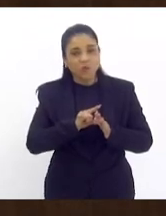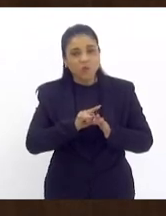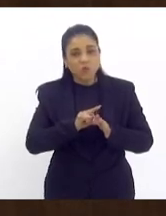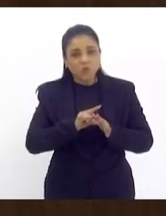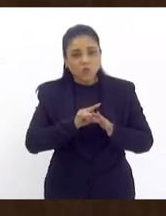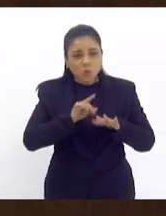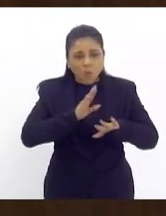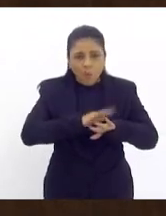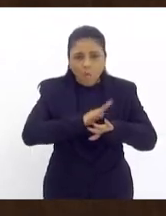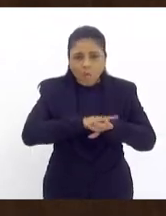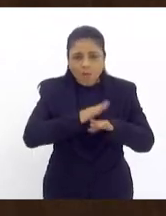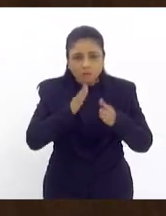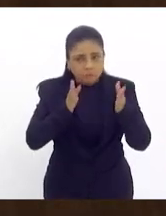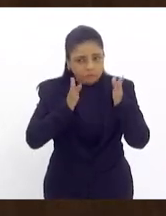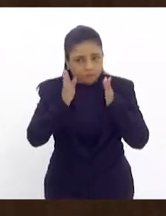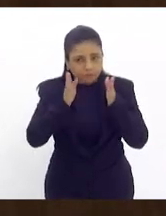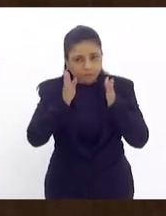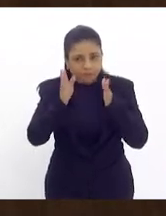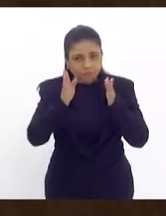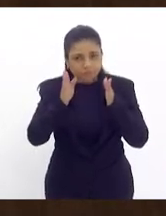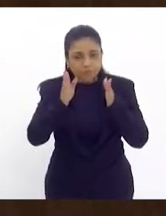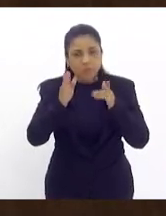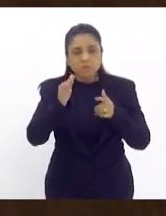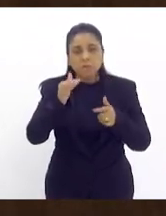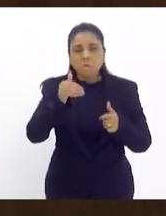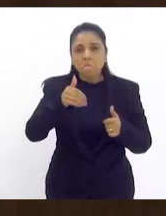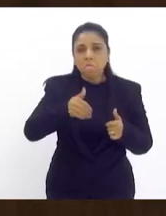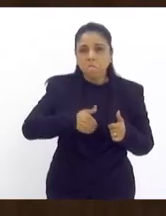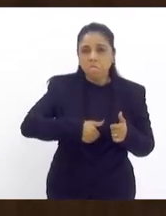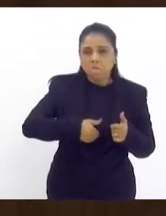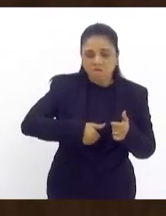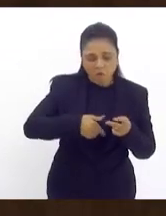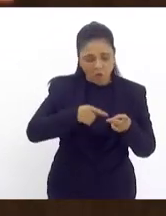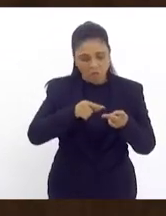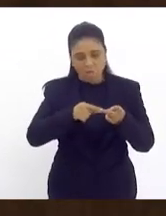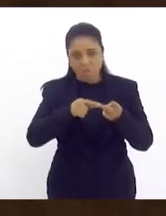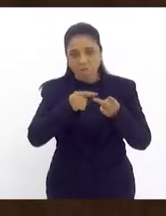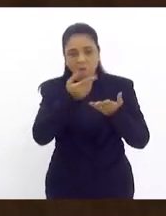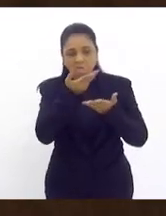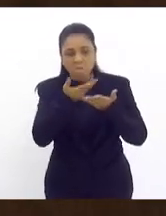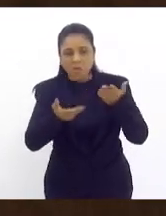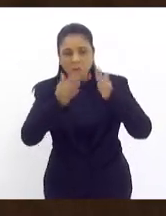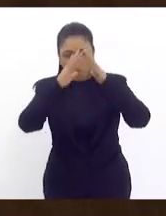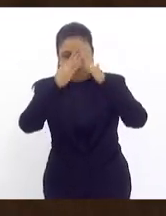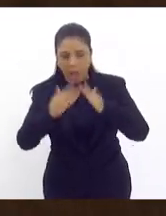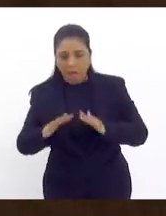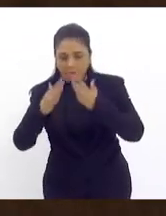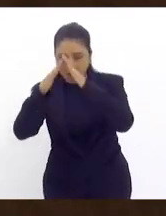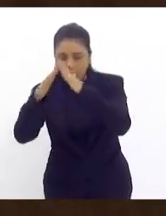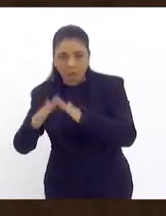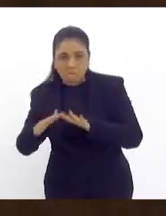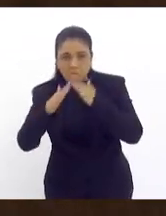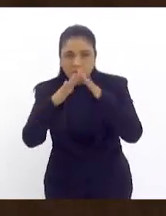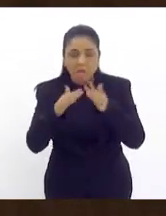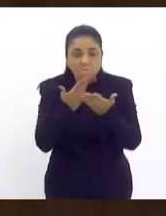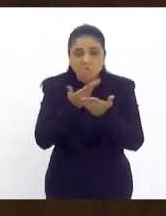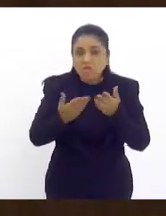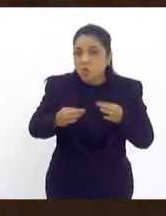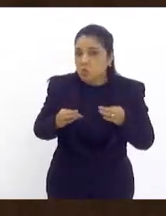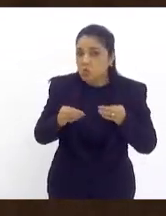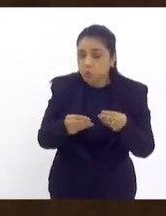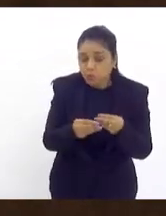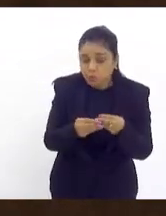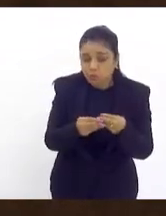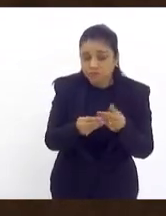miséria que você perdeu em geral tudo que você tinha de bens você é arrancado do